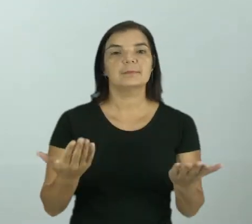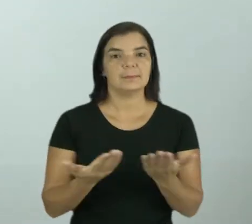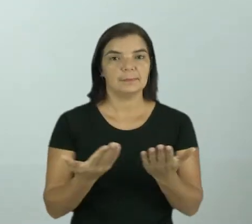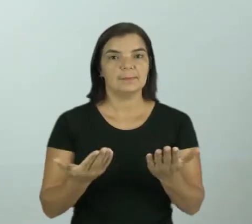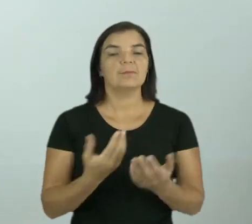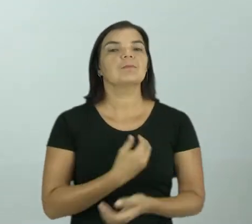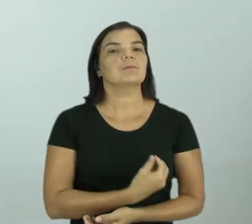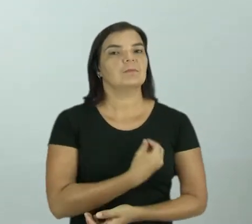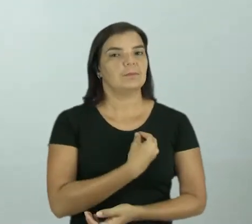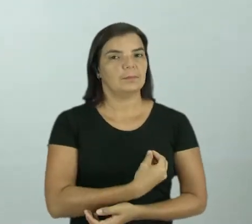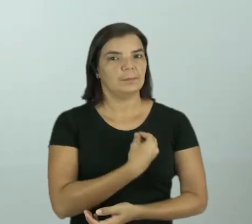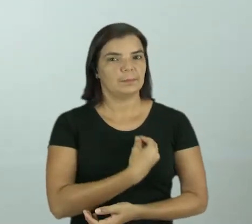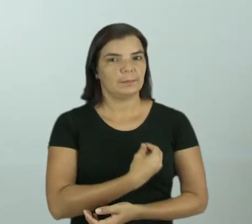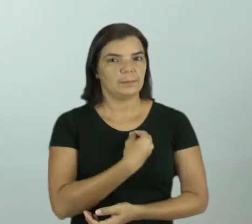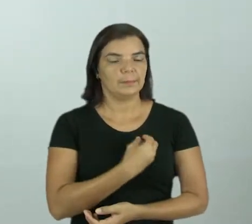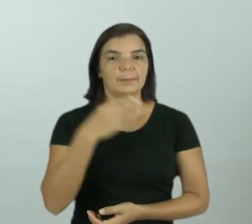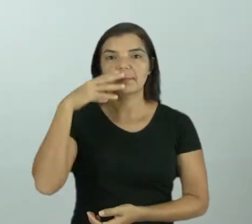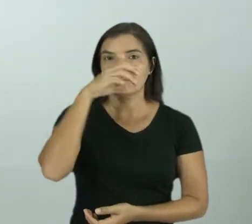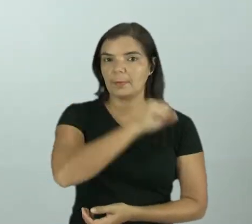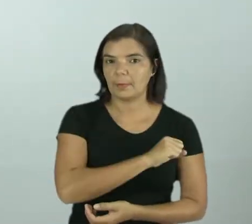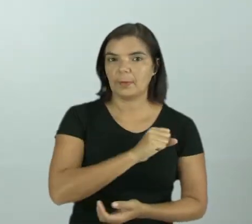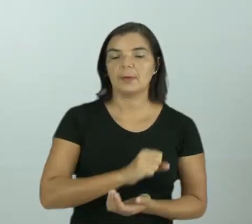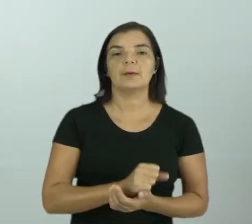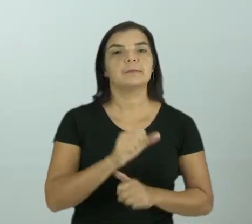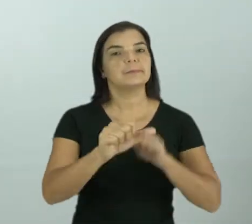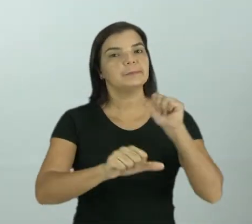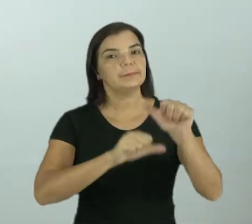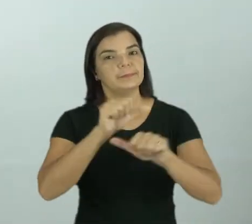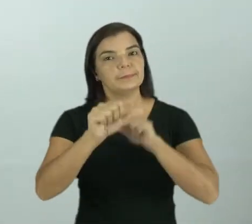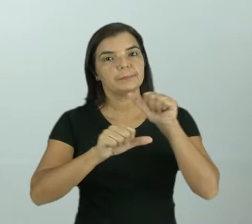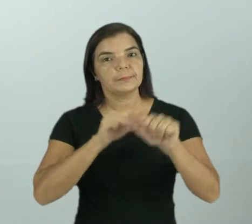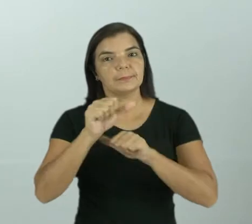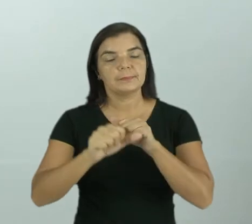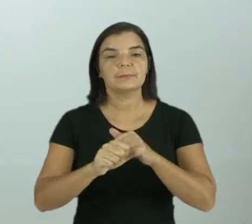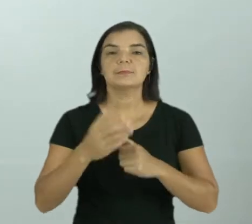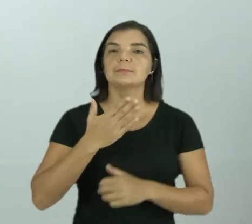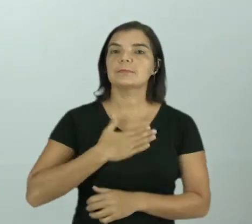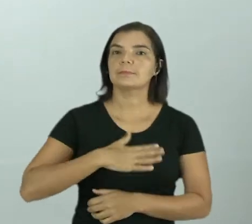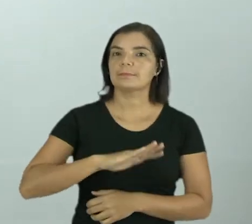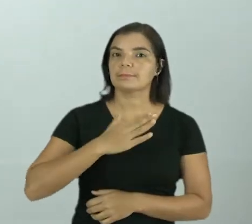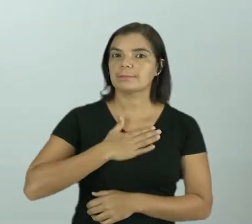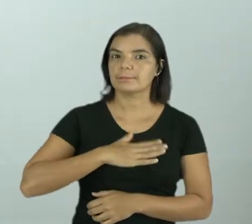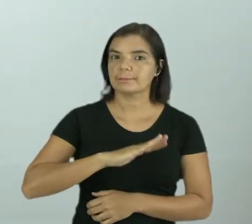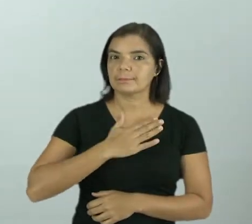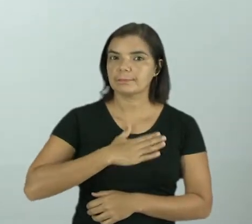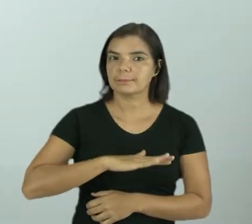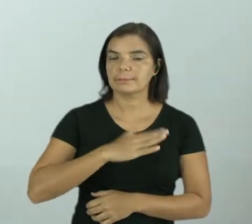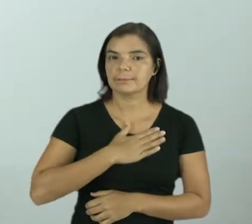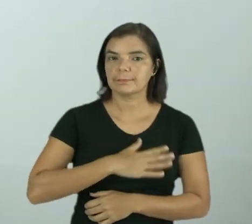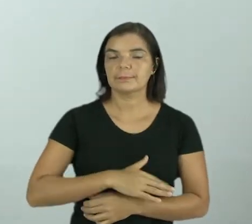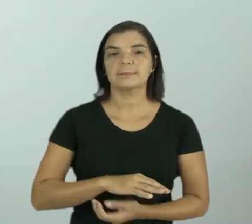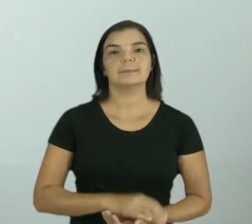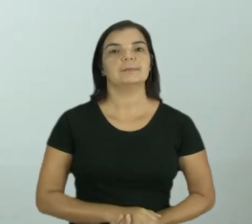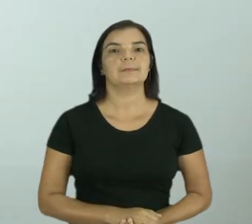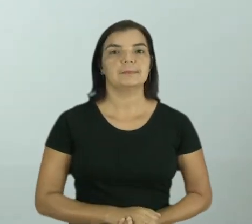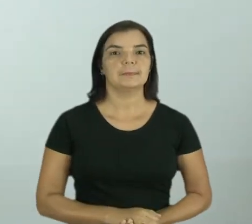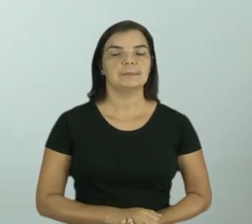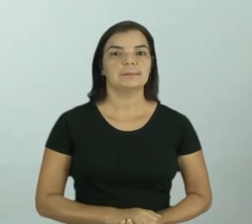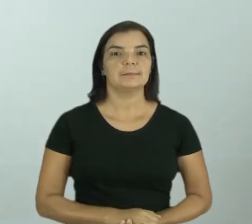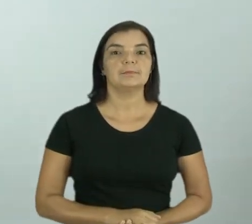Então, existem mudanças rápidas e mudanças lentas, isso mesmo. Vamos lá